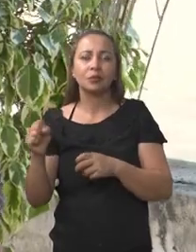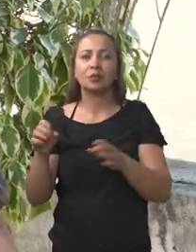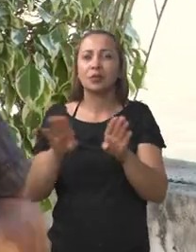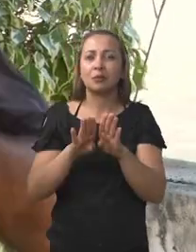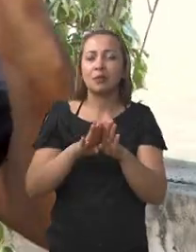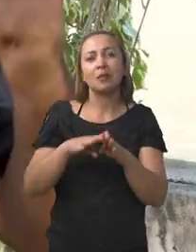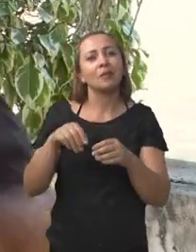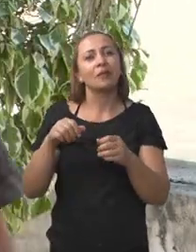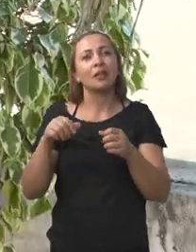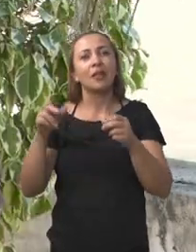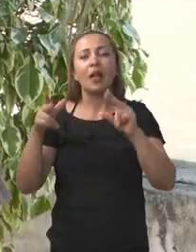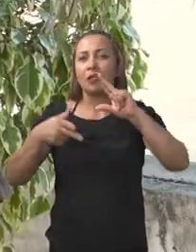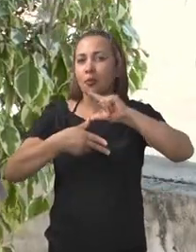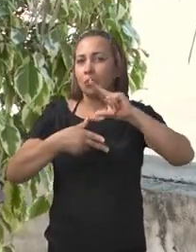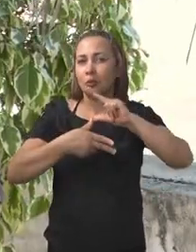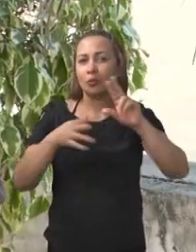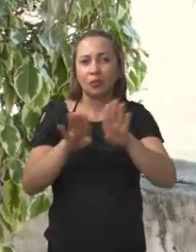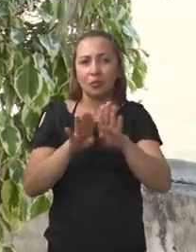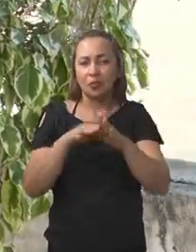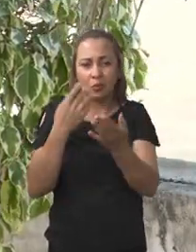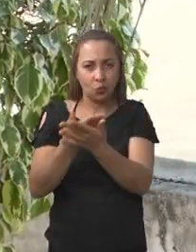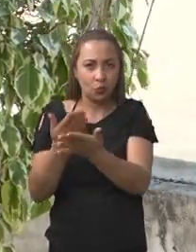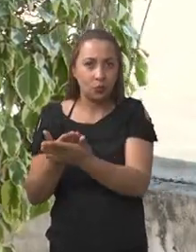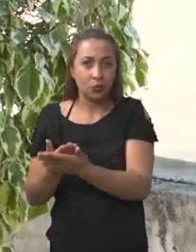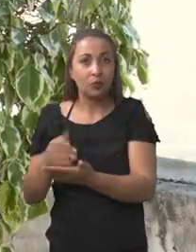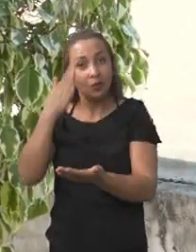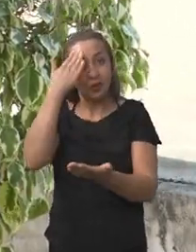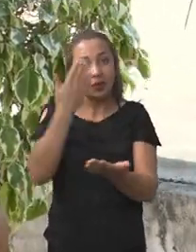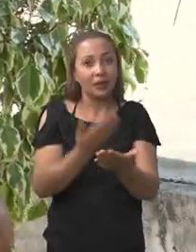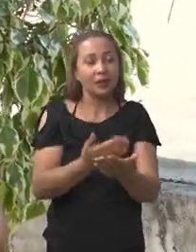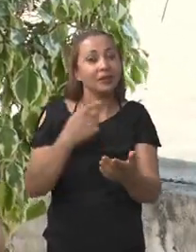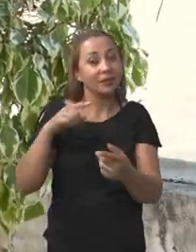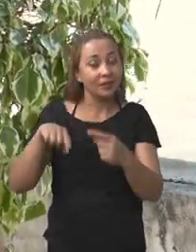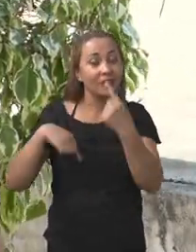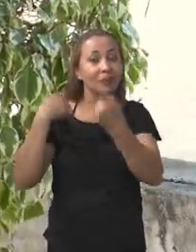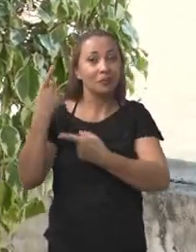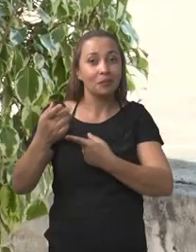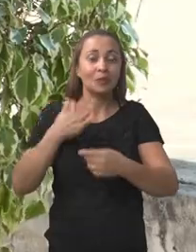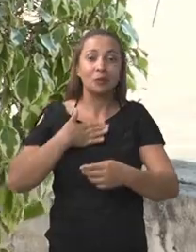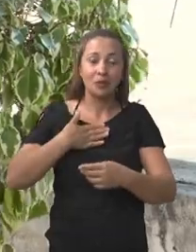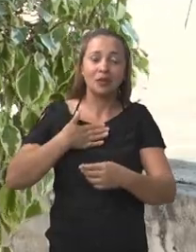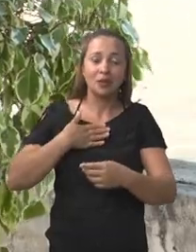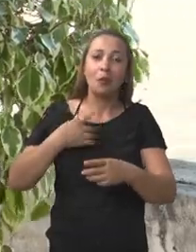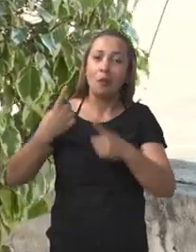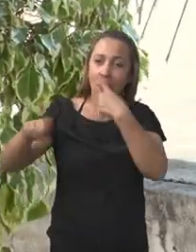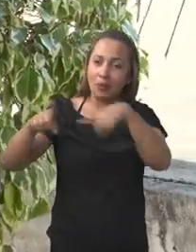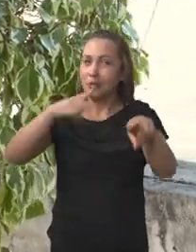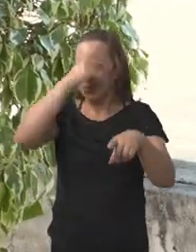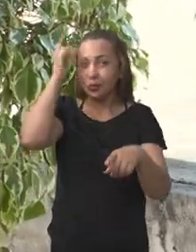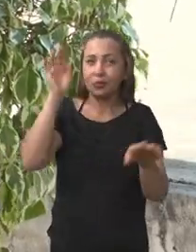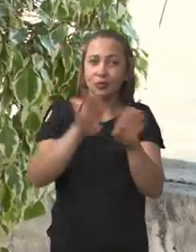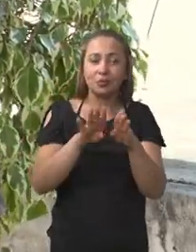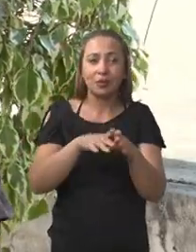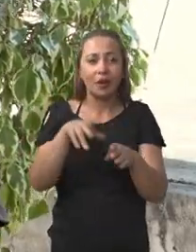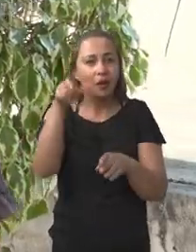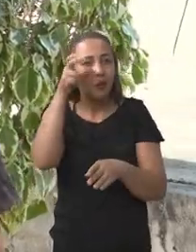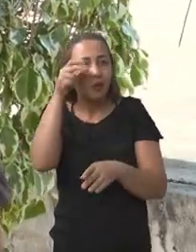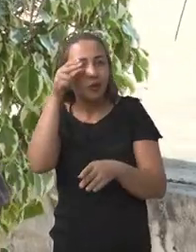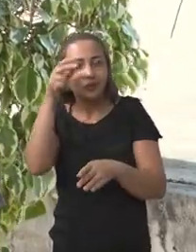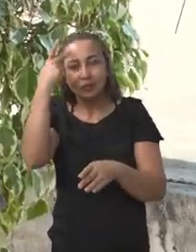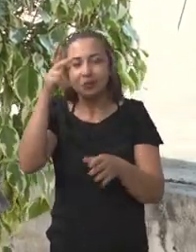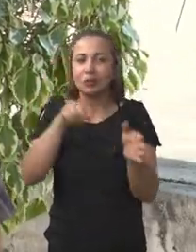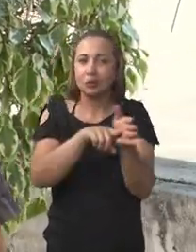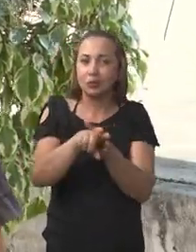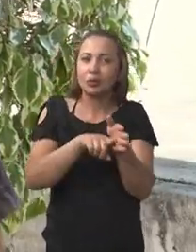outro grande pesquisador da UFBA, também se desdobrou. Então, acredito que, além de mim, muitos outros ainda irão surgir. E a ideia, assim,